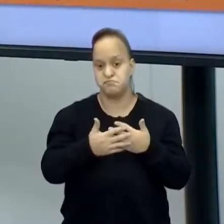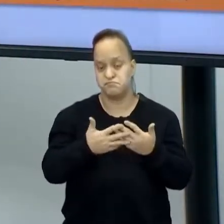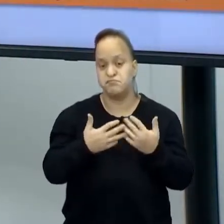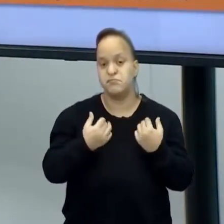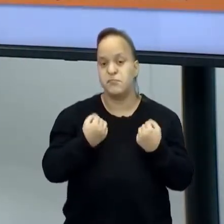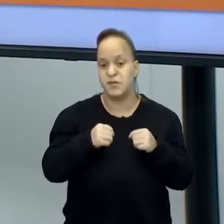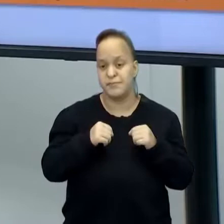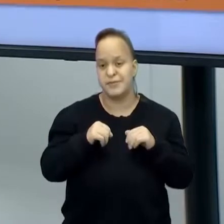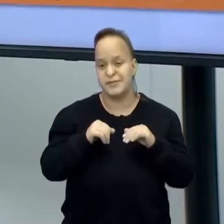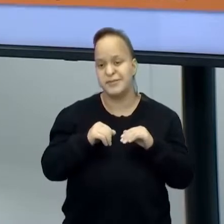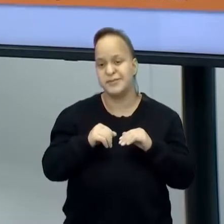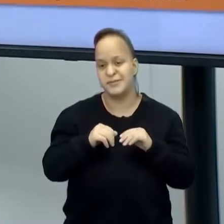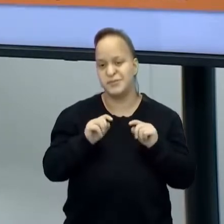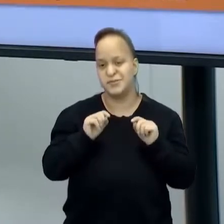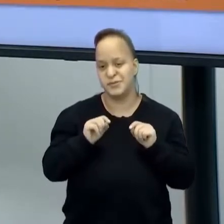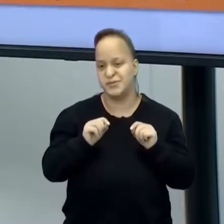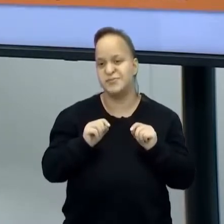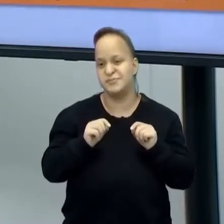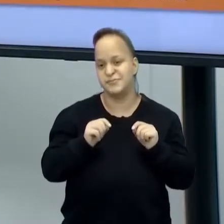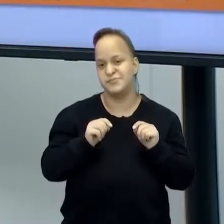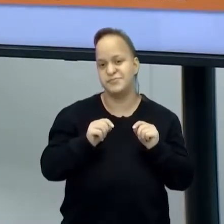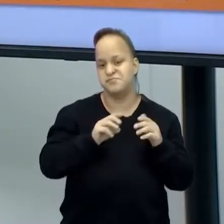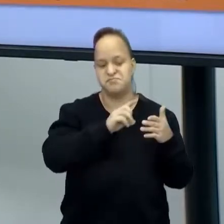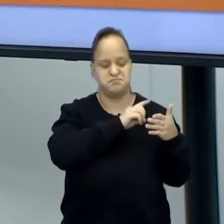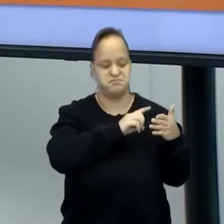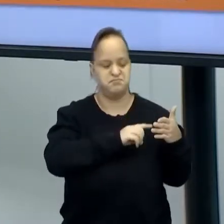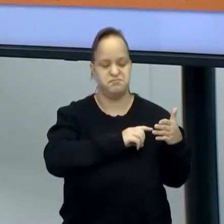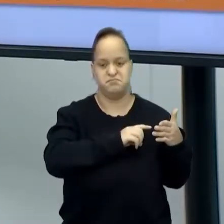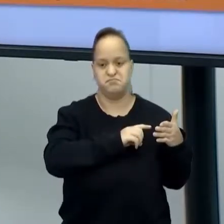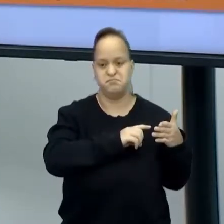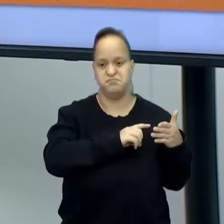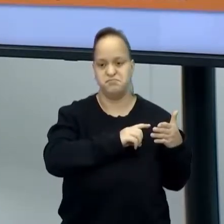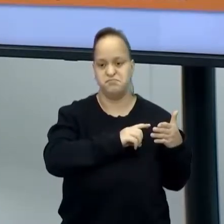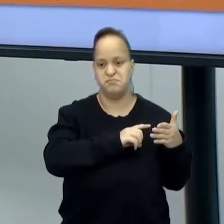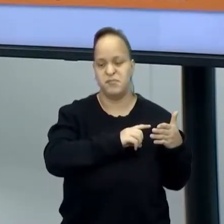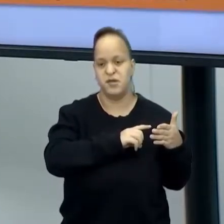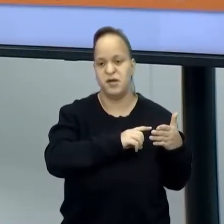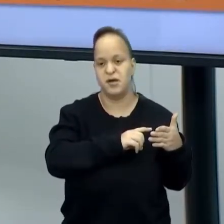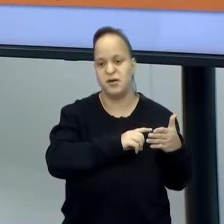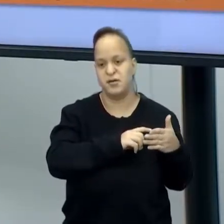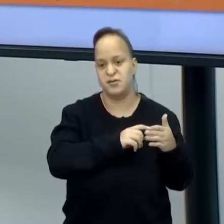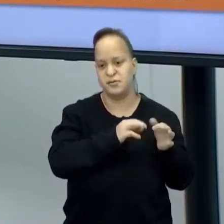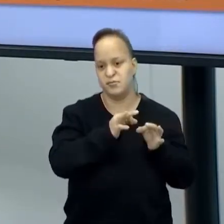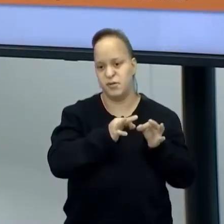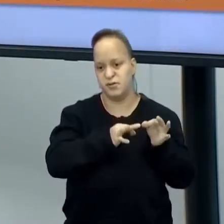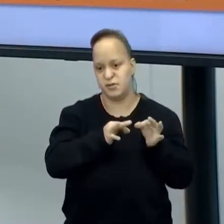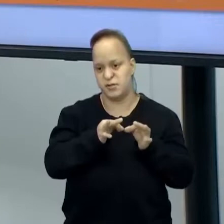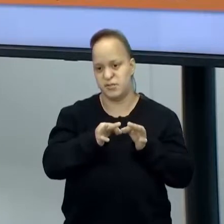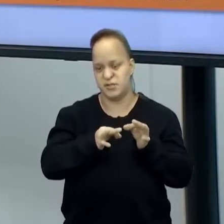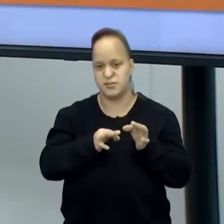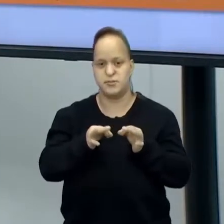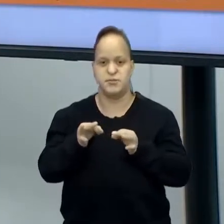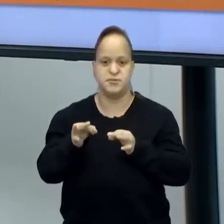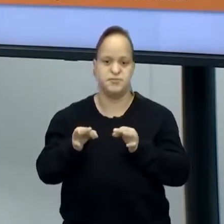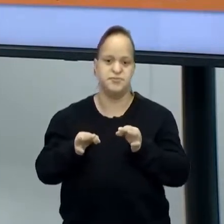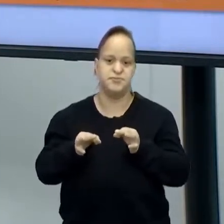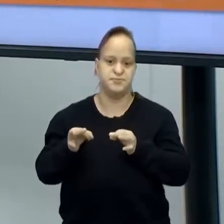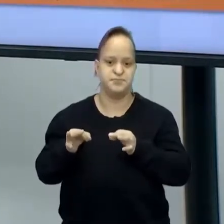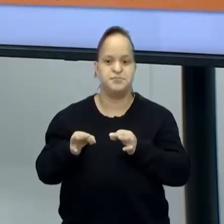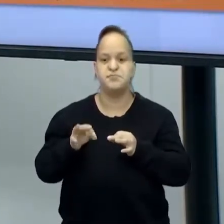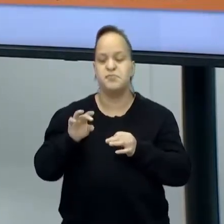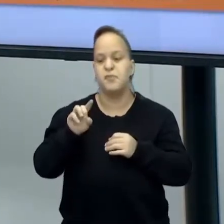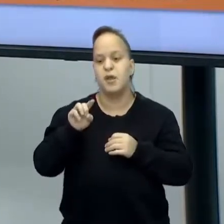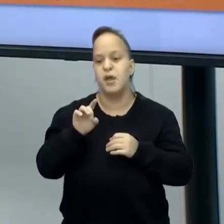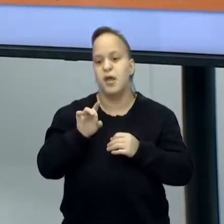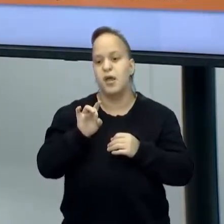desconstruir a ideia de que design só mexe com decoração. Design é estética. Pronto, acabou. A